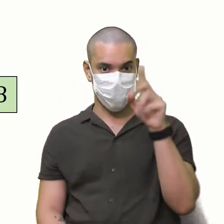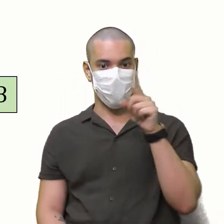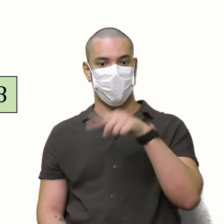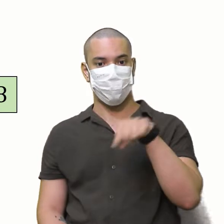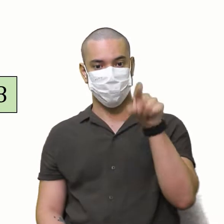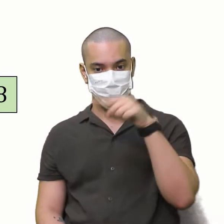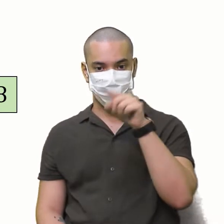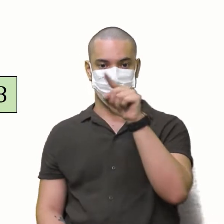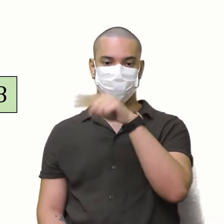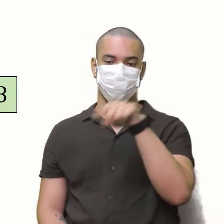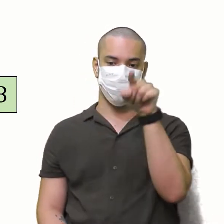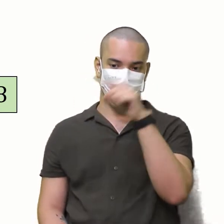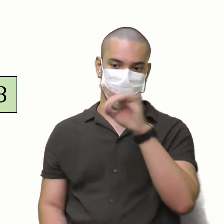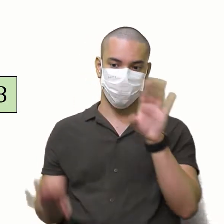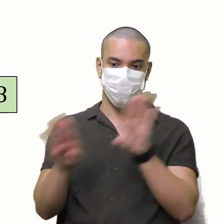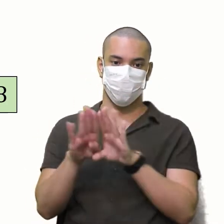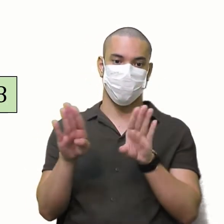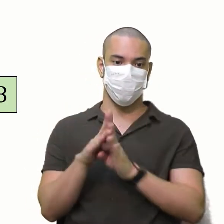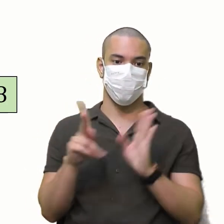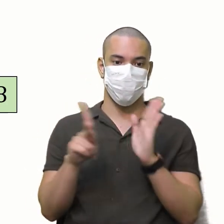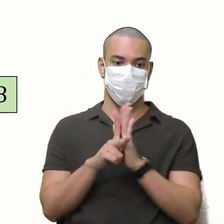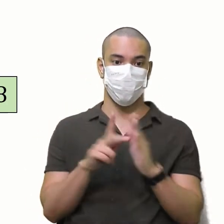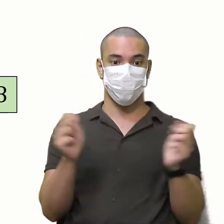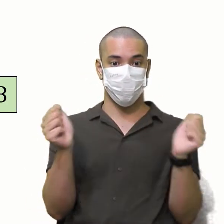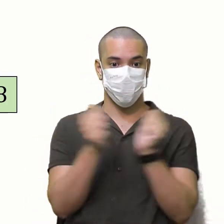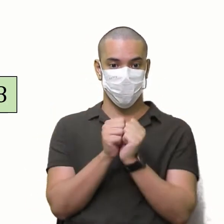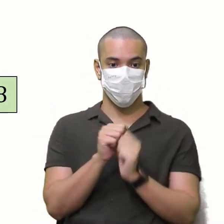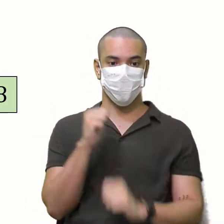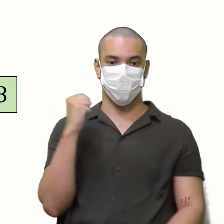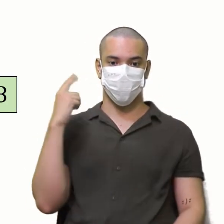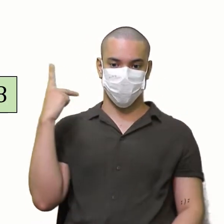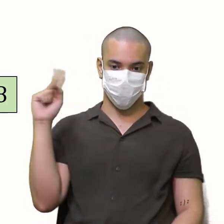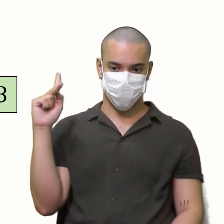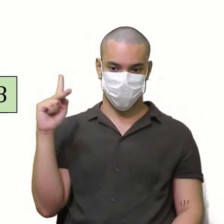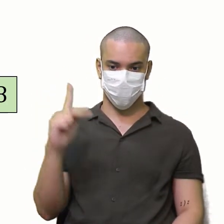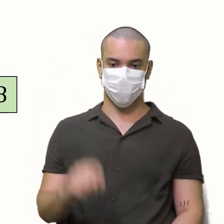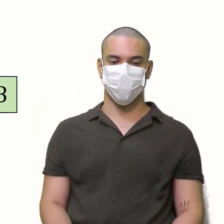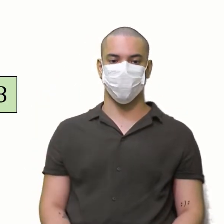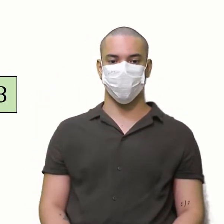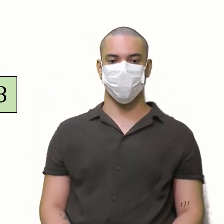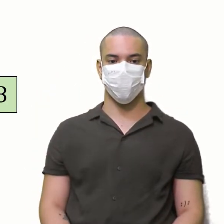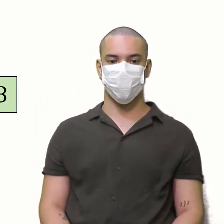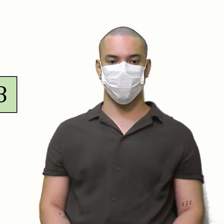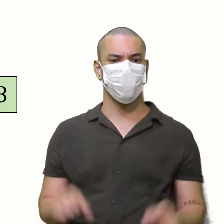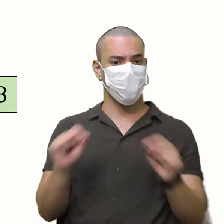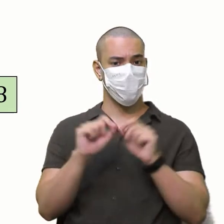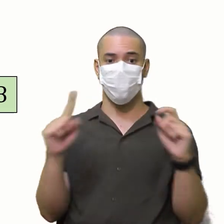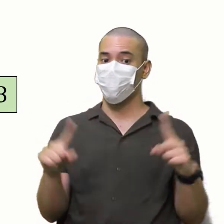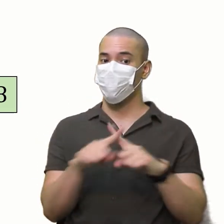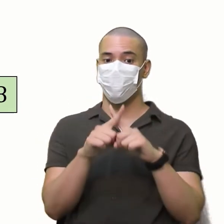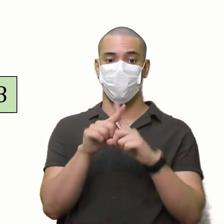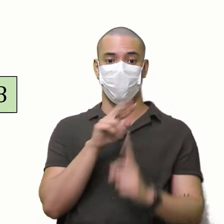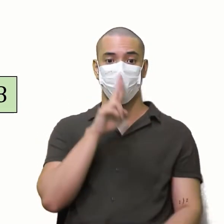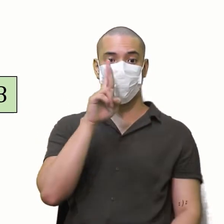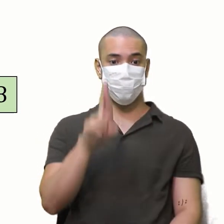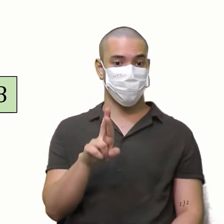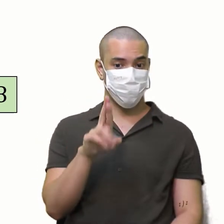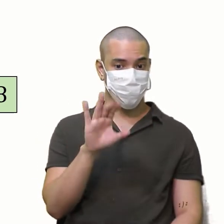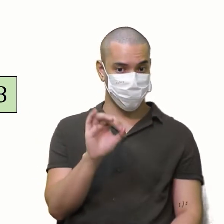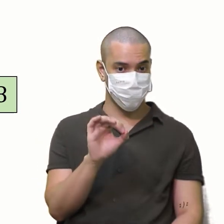aquelas Paralelas À ela Beleza Multiplicou Multiplicou Deu um resultado?